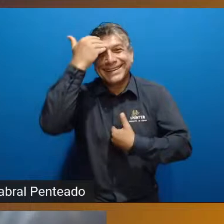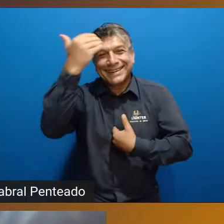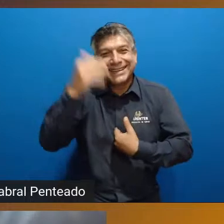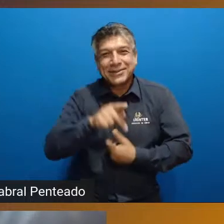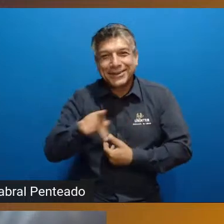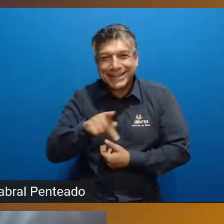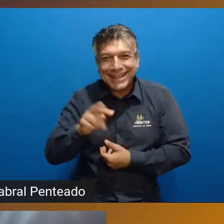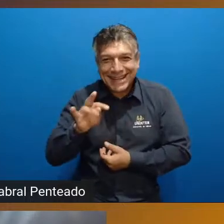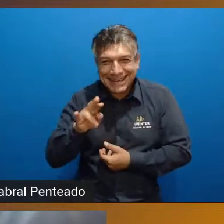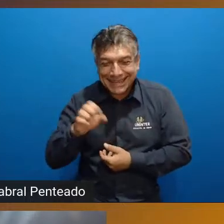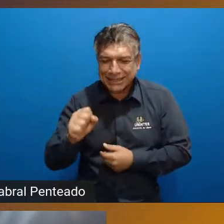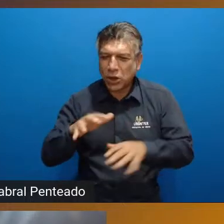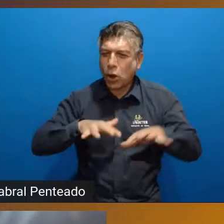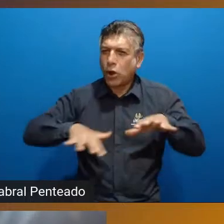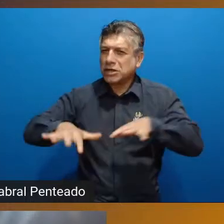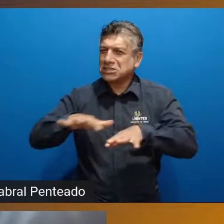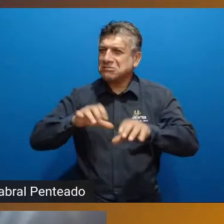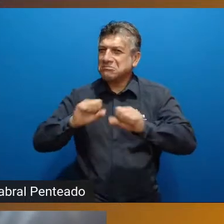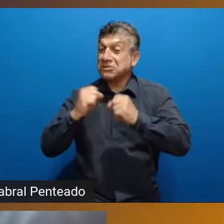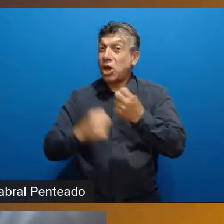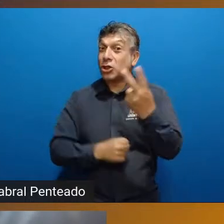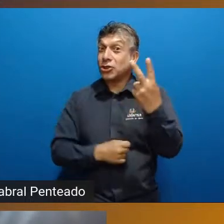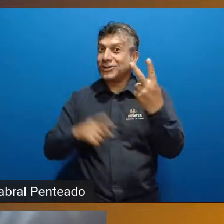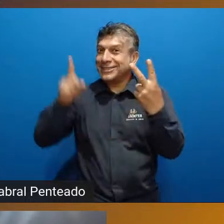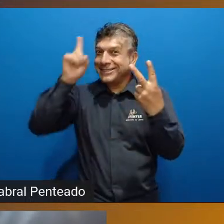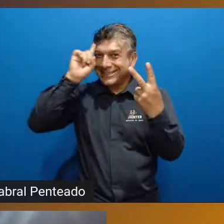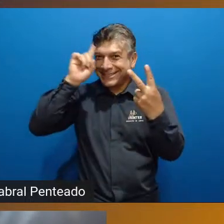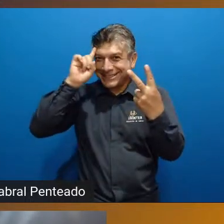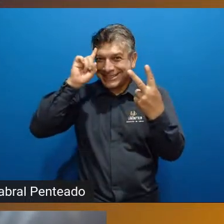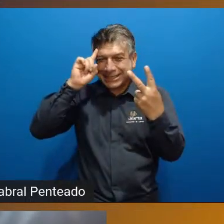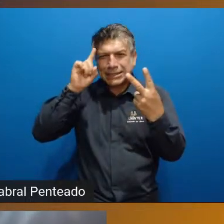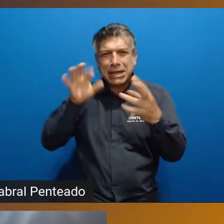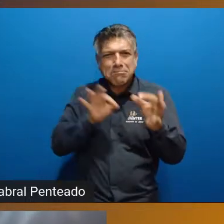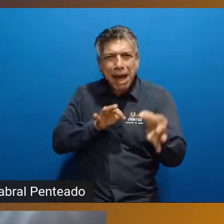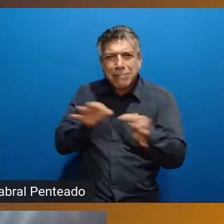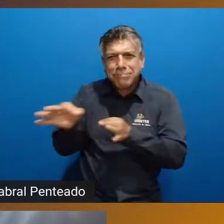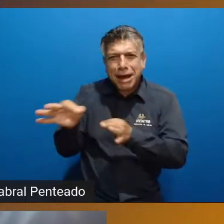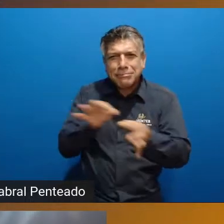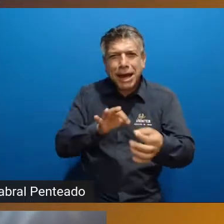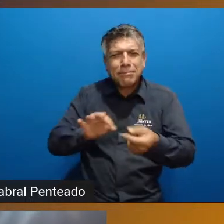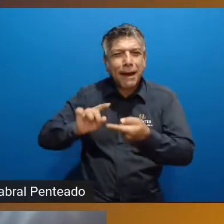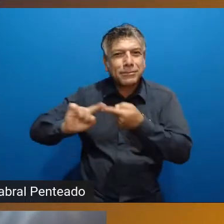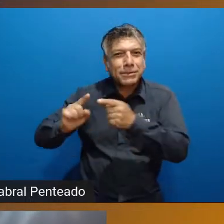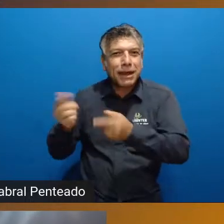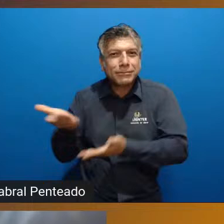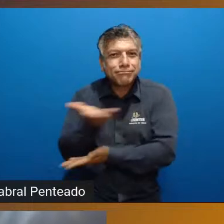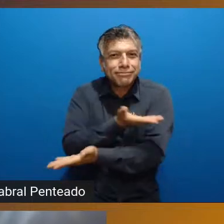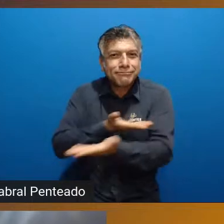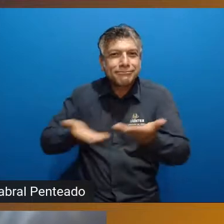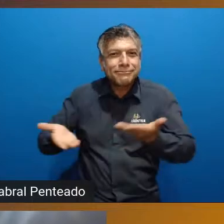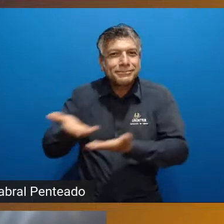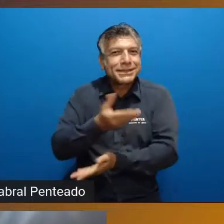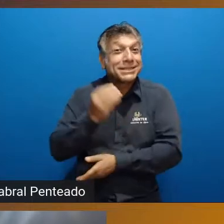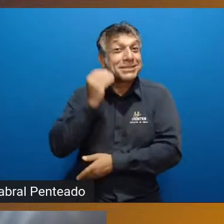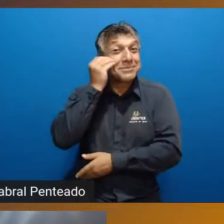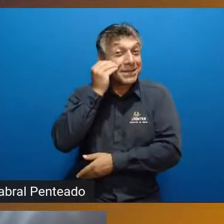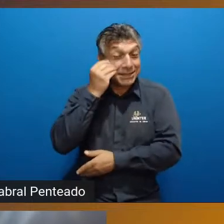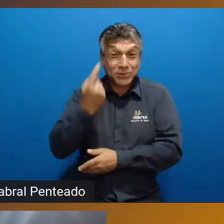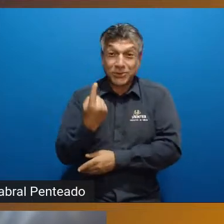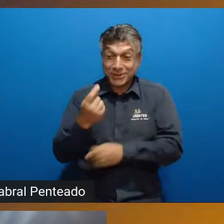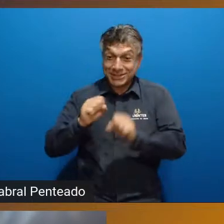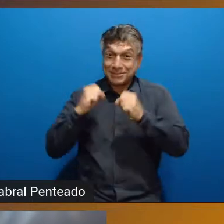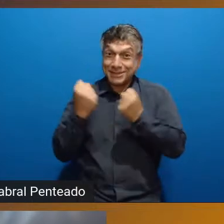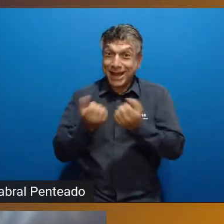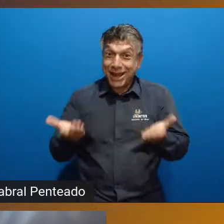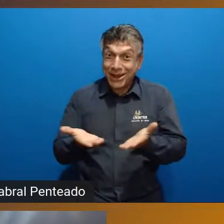Tatiana, que organizou esse seminário. São dois dias com muita troca de experiência. E esse seminário é um dos exemplos que a nossa